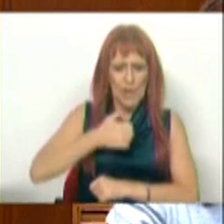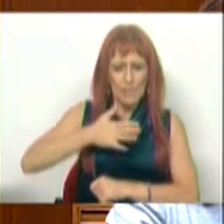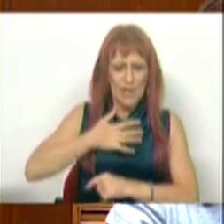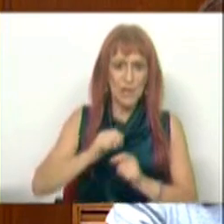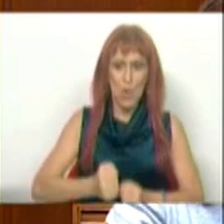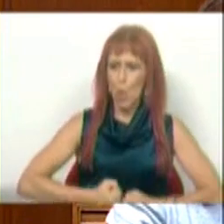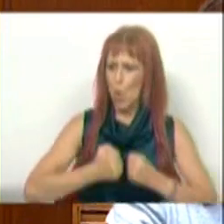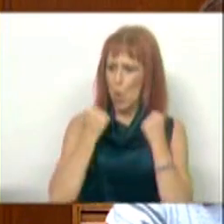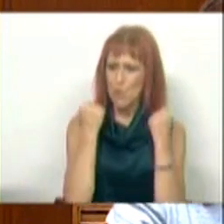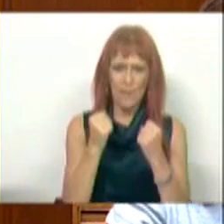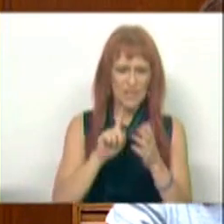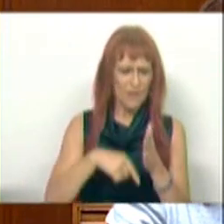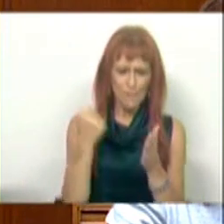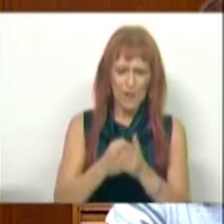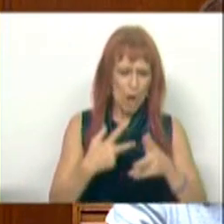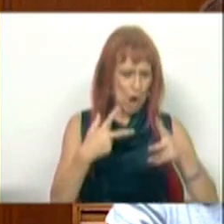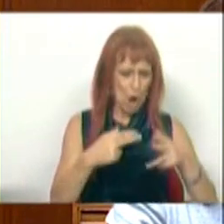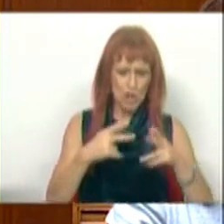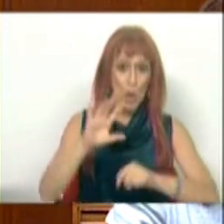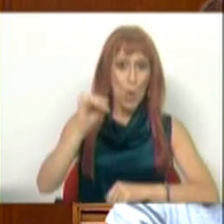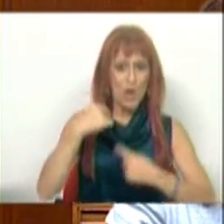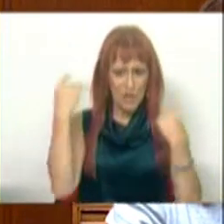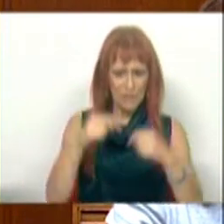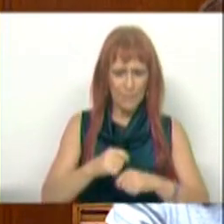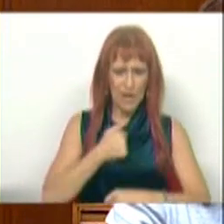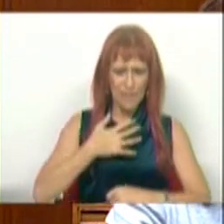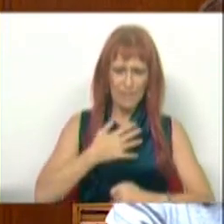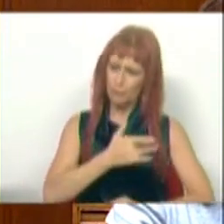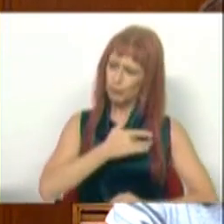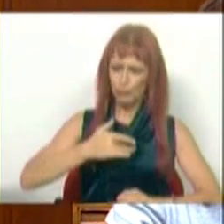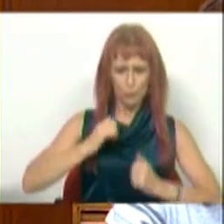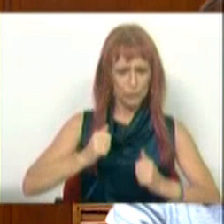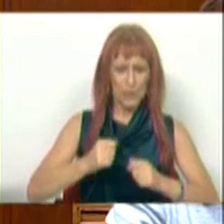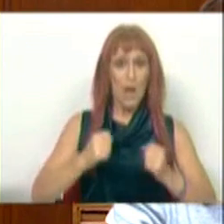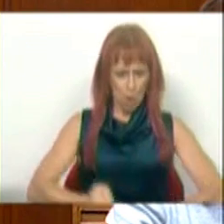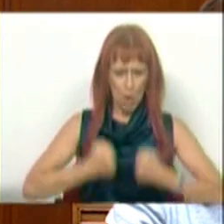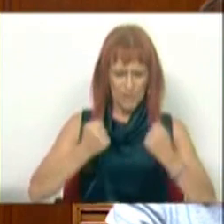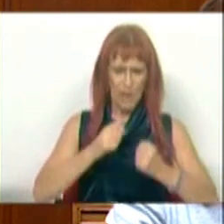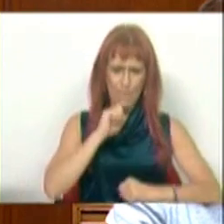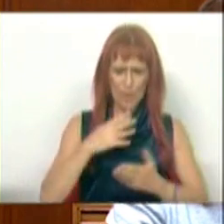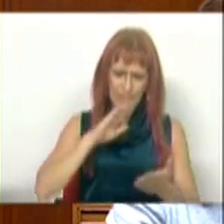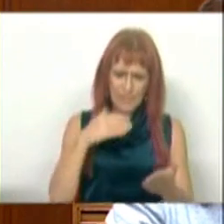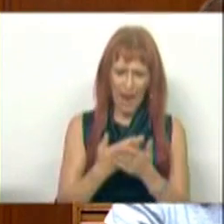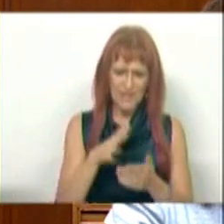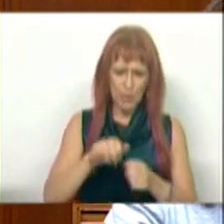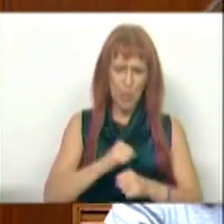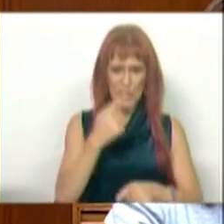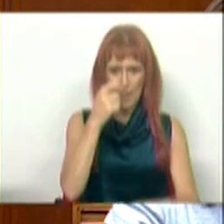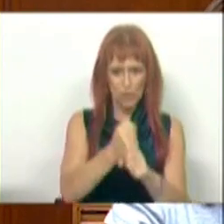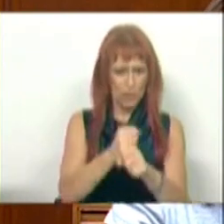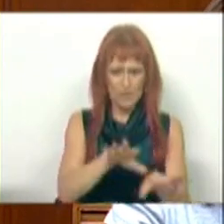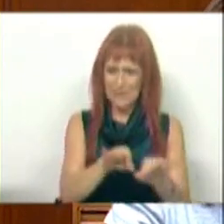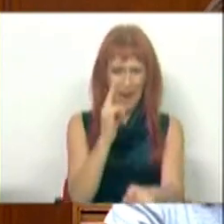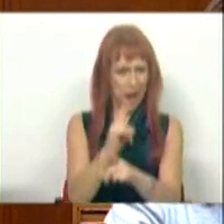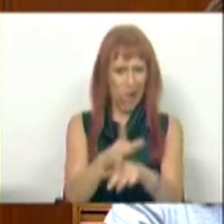E nós só conseguiremos pôr fim aos cortes quando nós tivermos uma empresa saudável, capaz de poder repor a situação dos trabalhadores